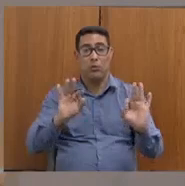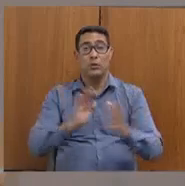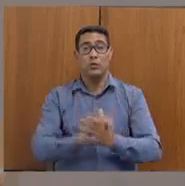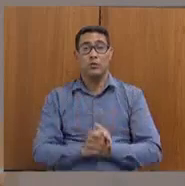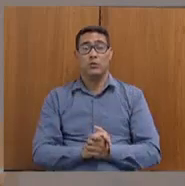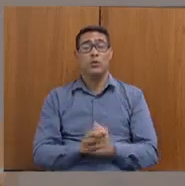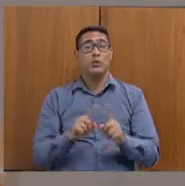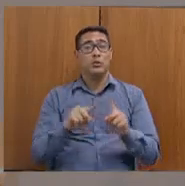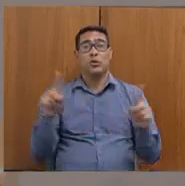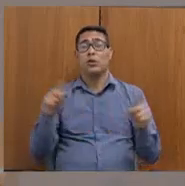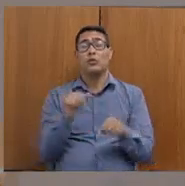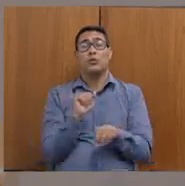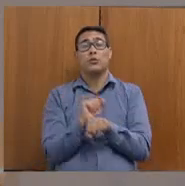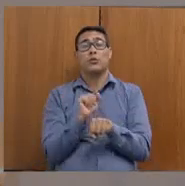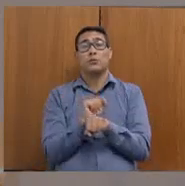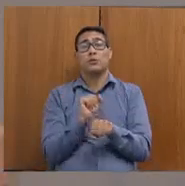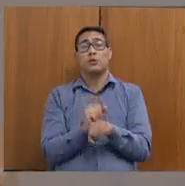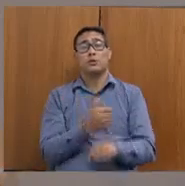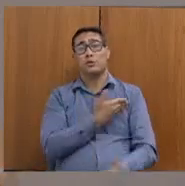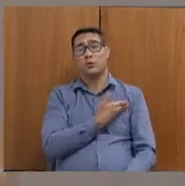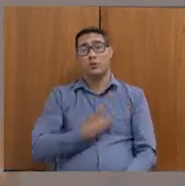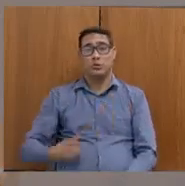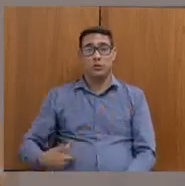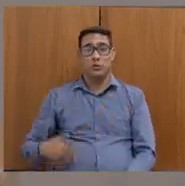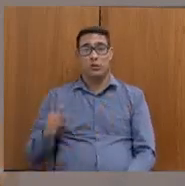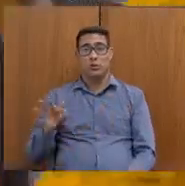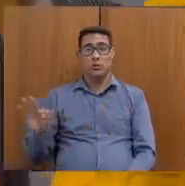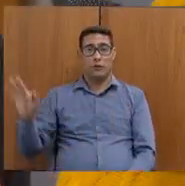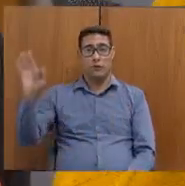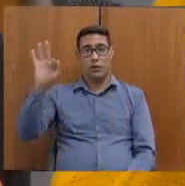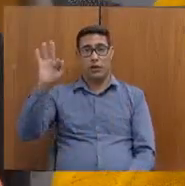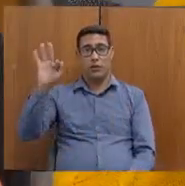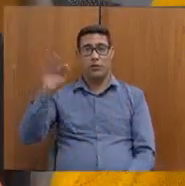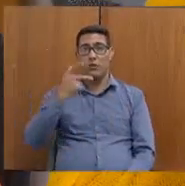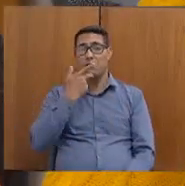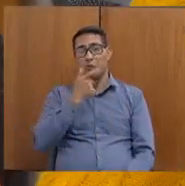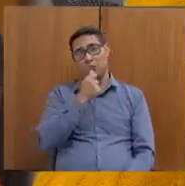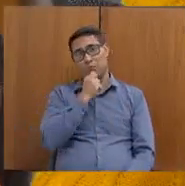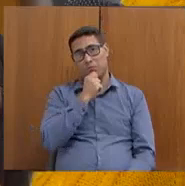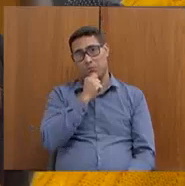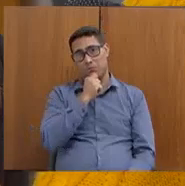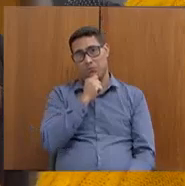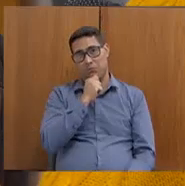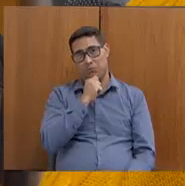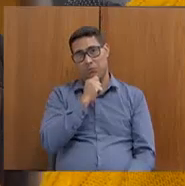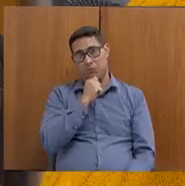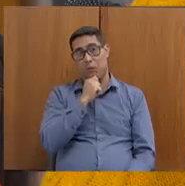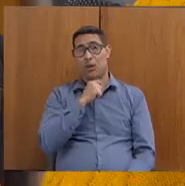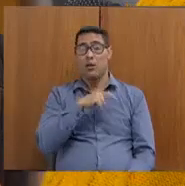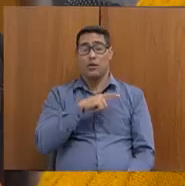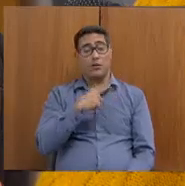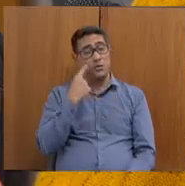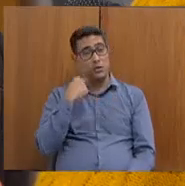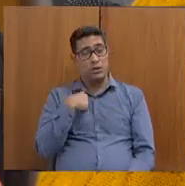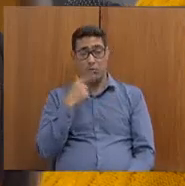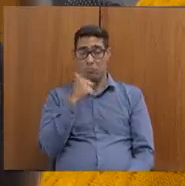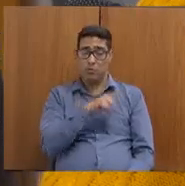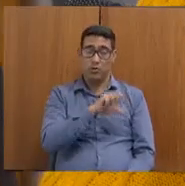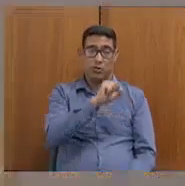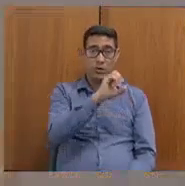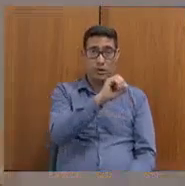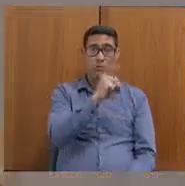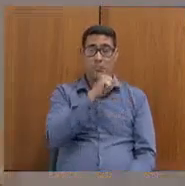Nós esperamos que o governo federal ainda não sinalizou ainda. Muito bom, porque não estava previsto nada, já chegamos a 80%, mas ainda temos muito a caminhar.